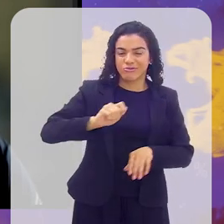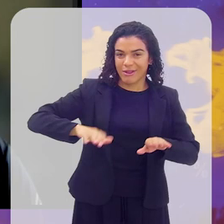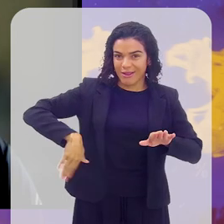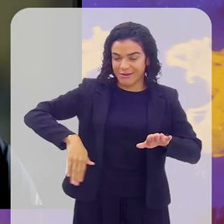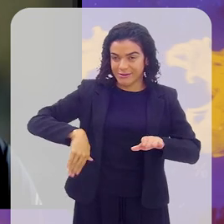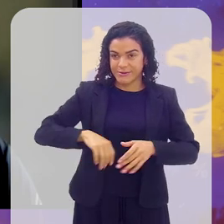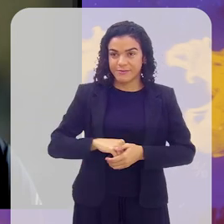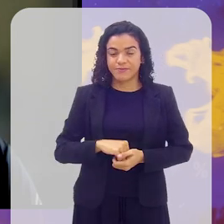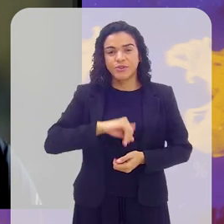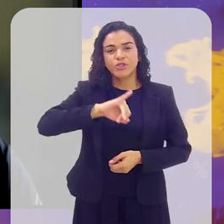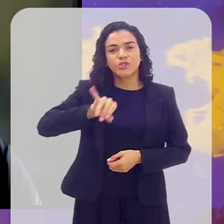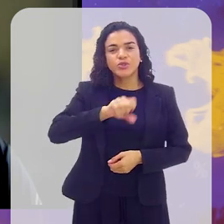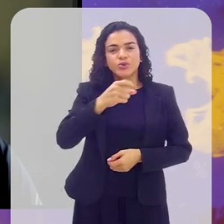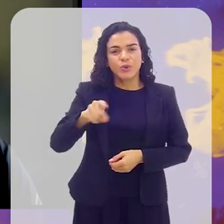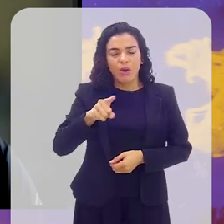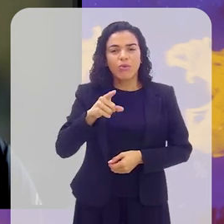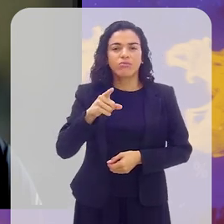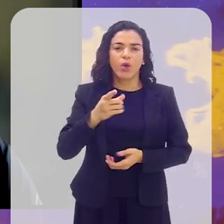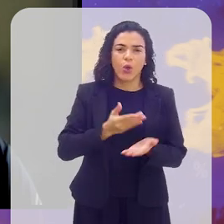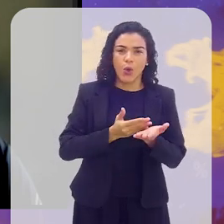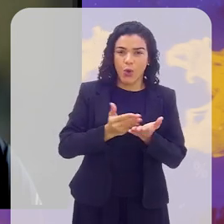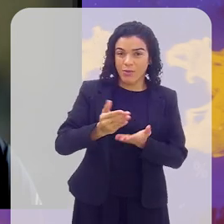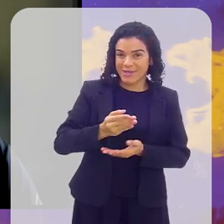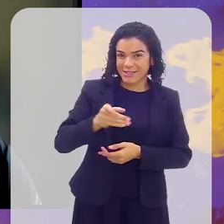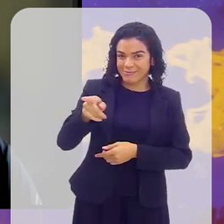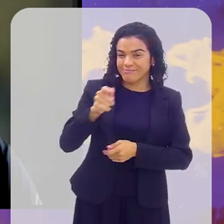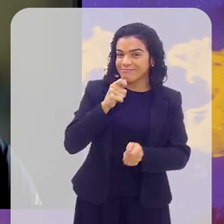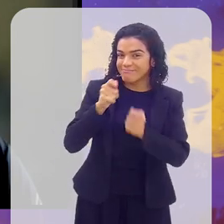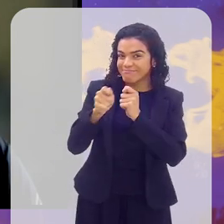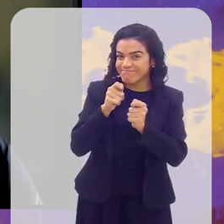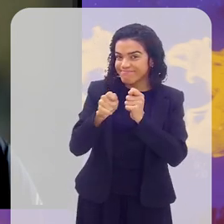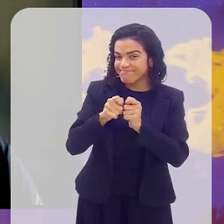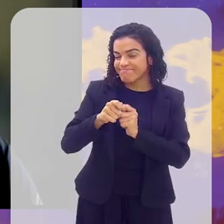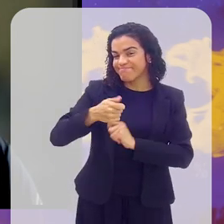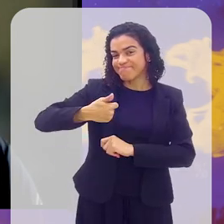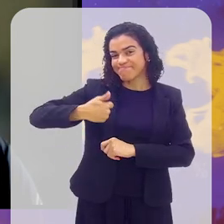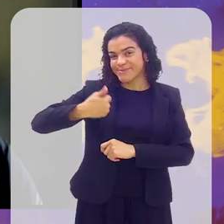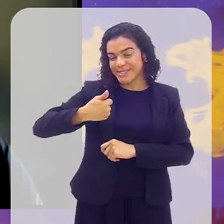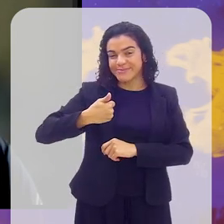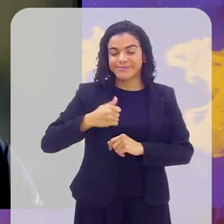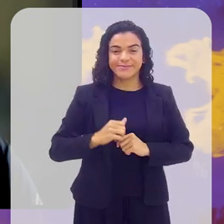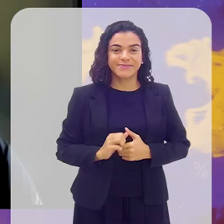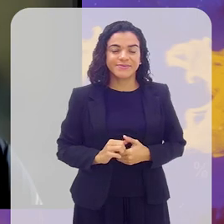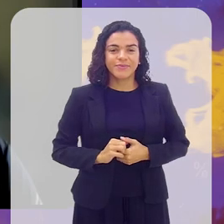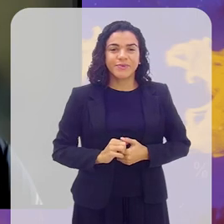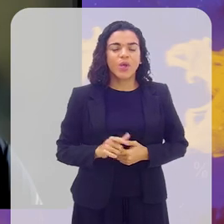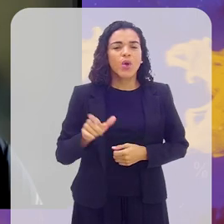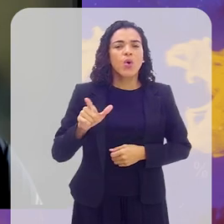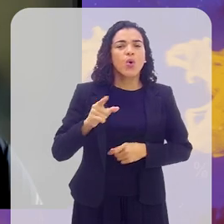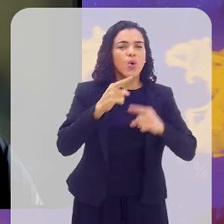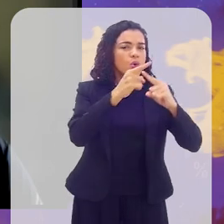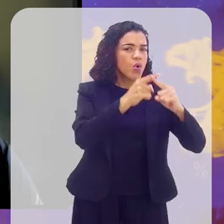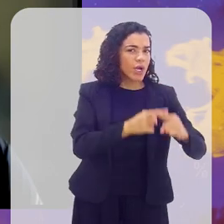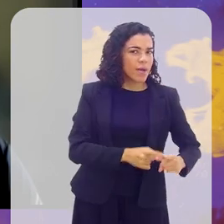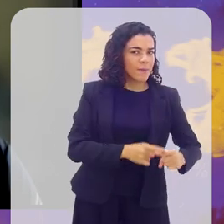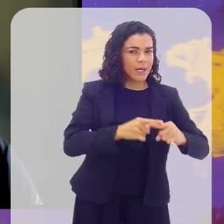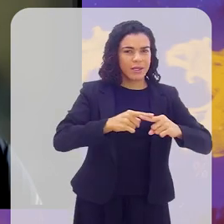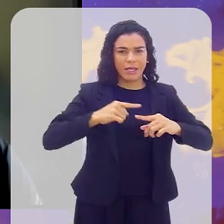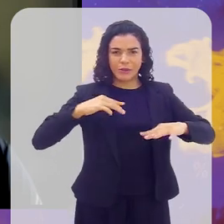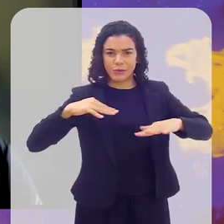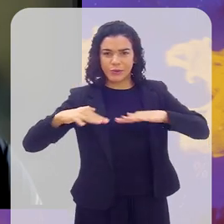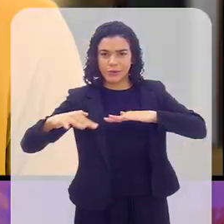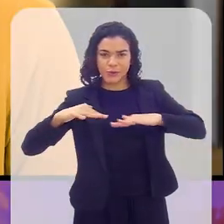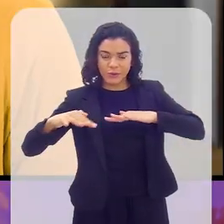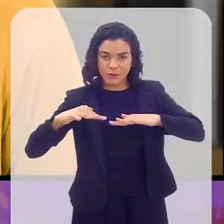Janeiro. João, eu começo com você essa segunda parte para que você possa nos dizer o seguinte, os campeonatos, os